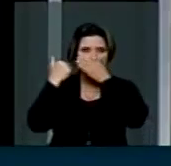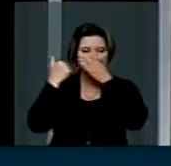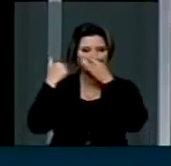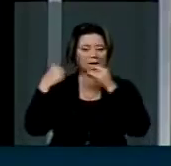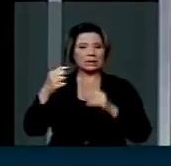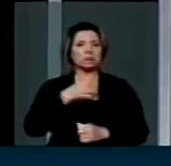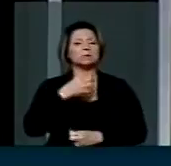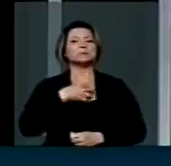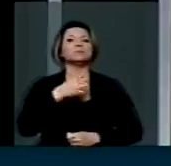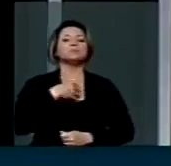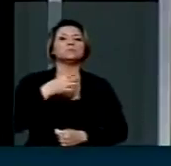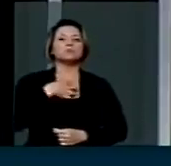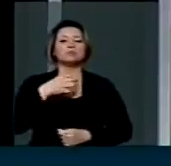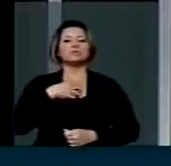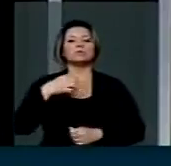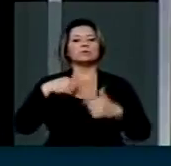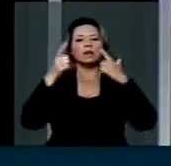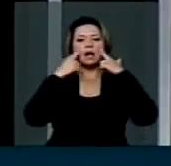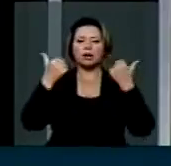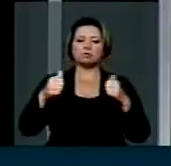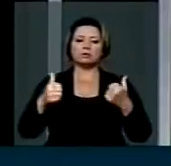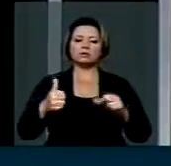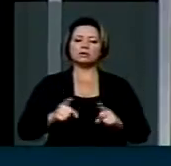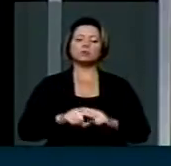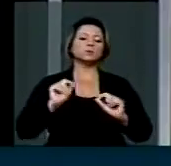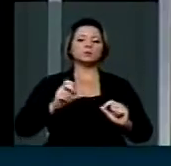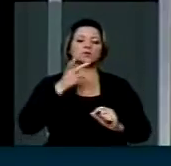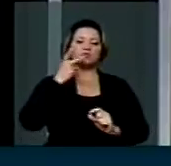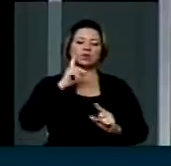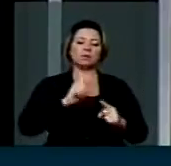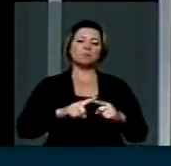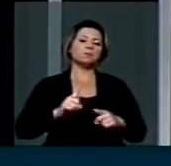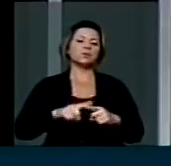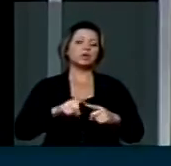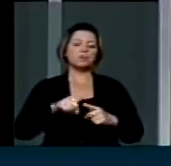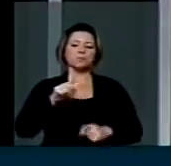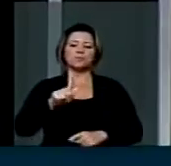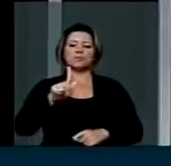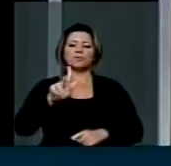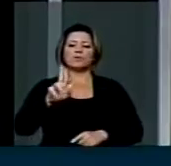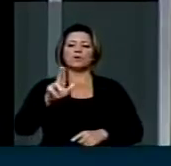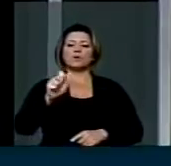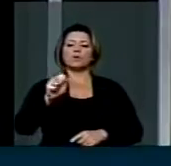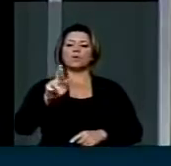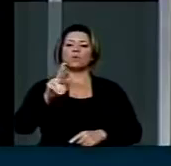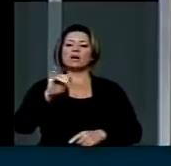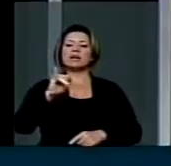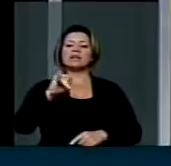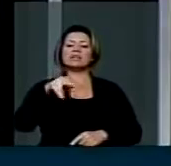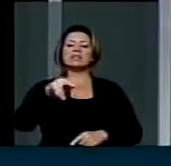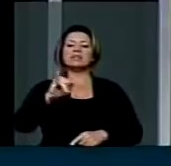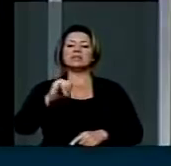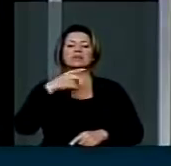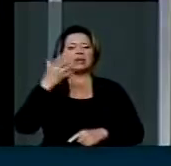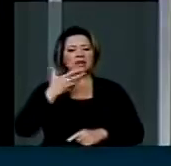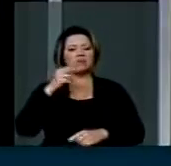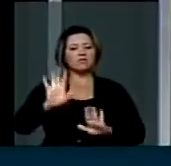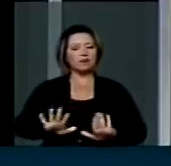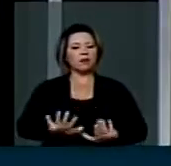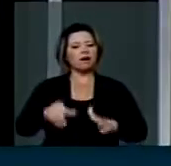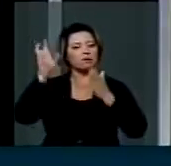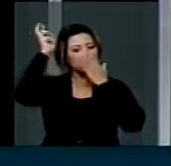com a sensibilidade, analisa do que se trata. Por que os guarani caiuá querem ali ficar? Porque